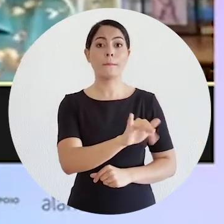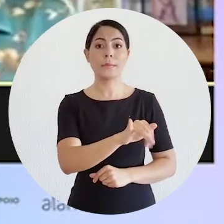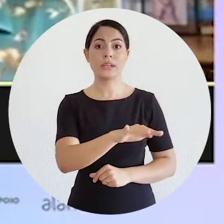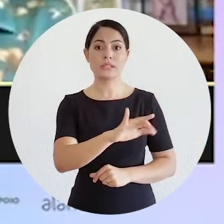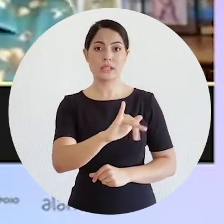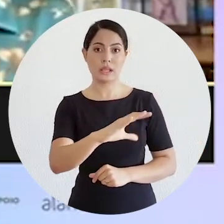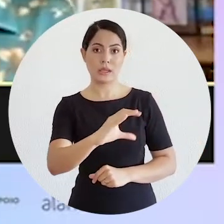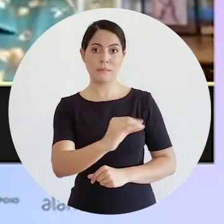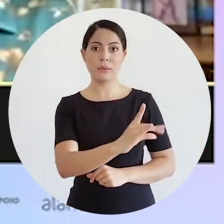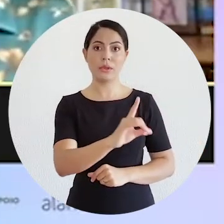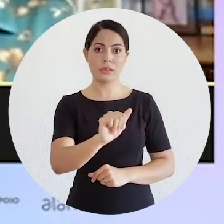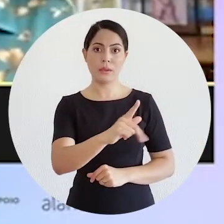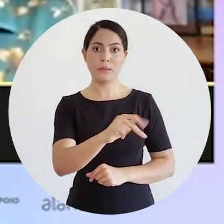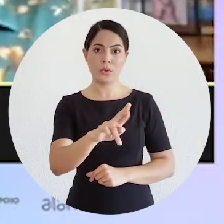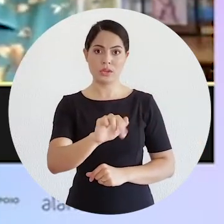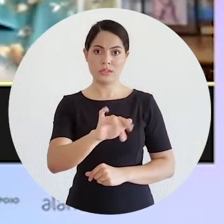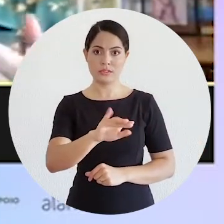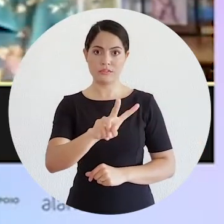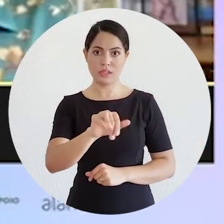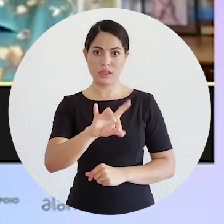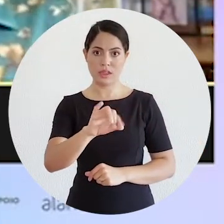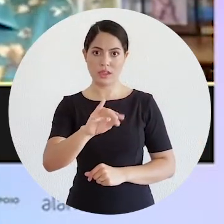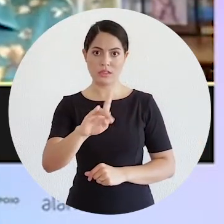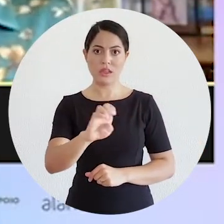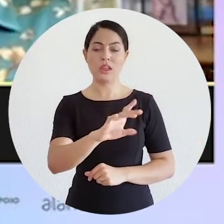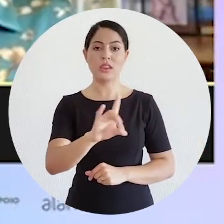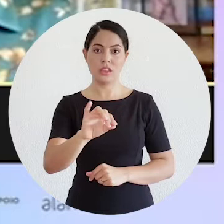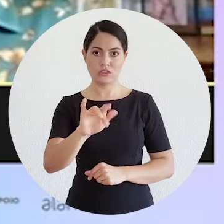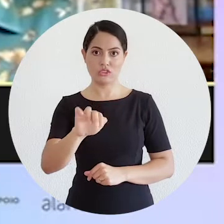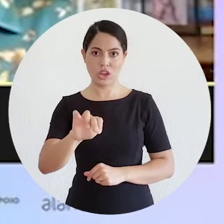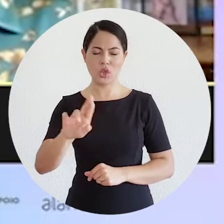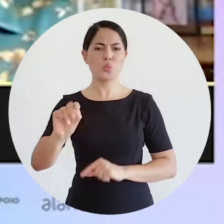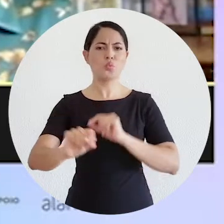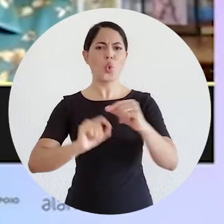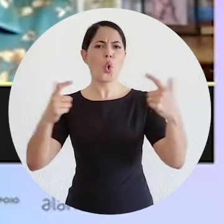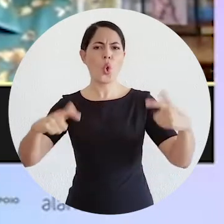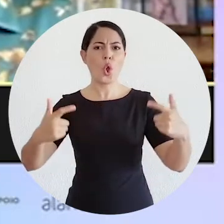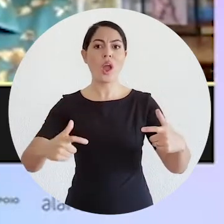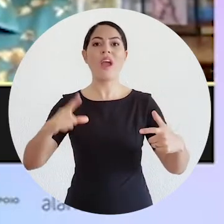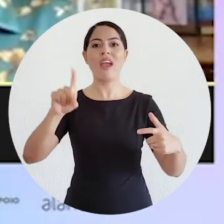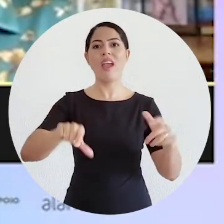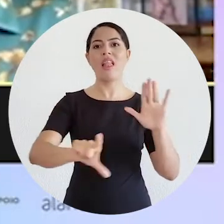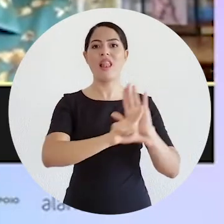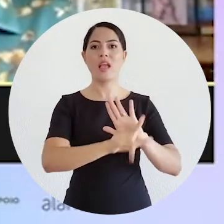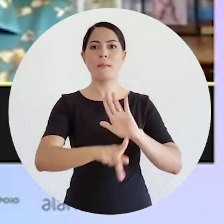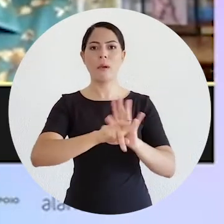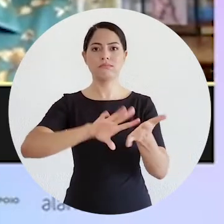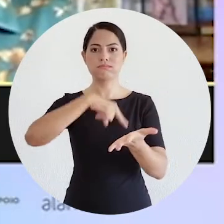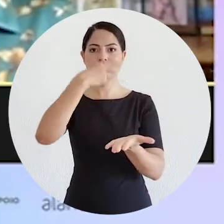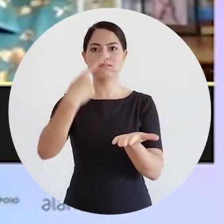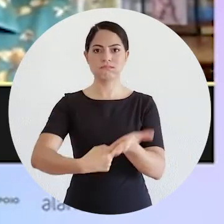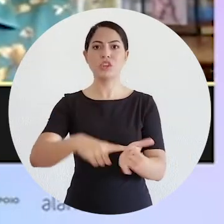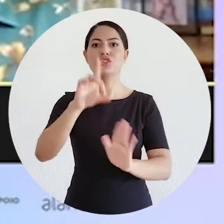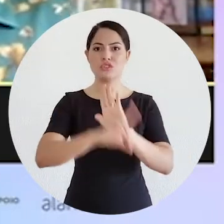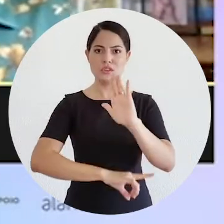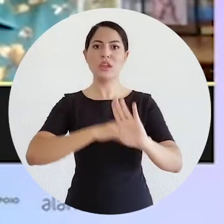progressividade dos direitos está presente na Convenção sobre os Direitos da Pessoa com Deficiência,